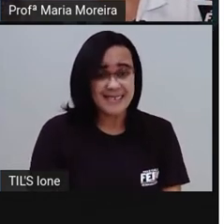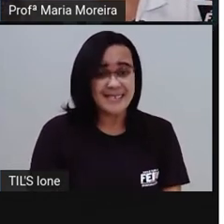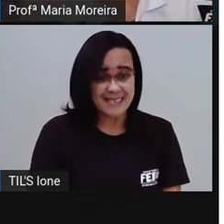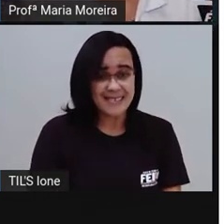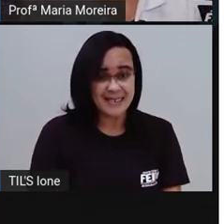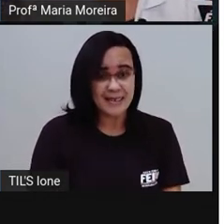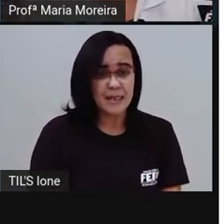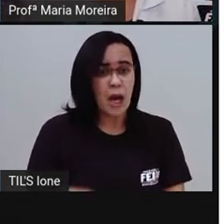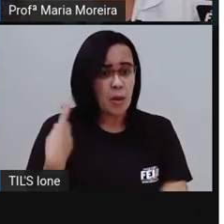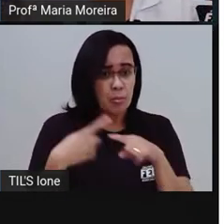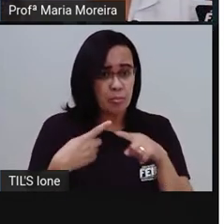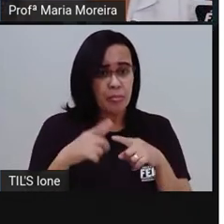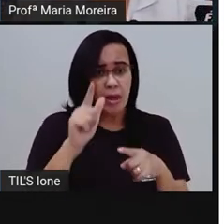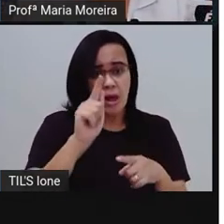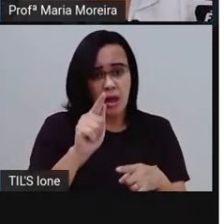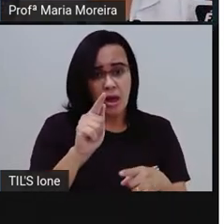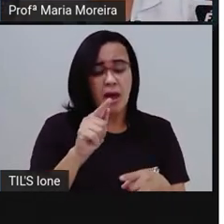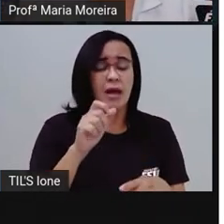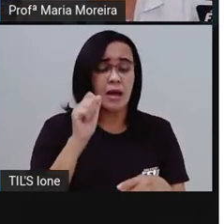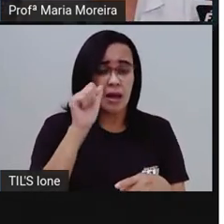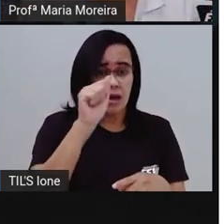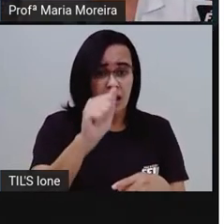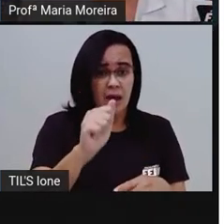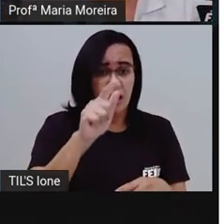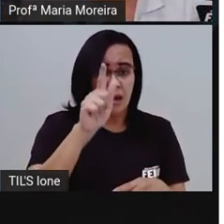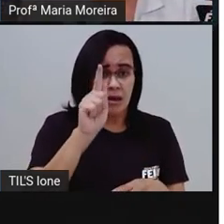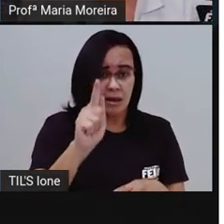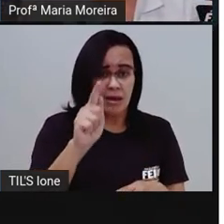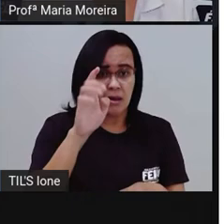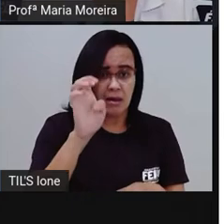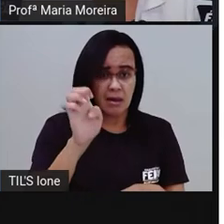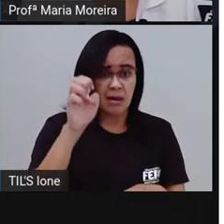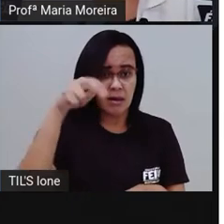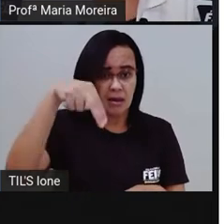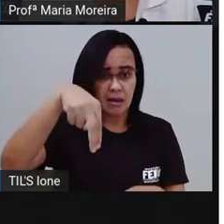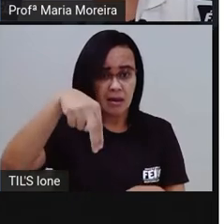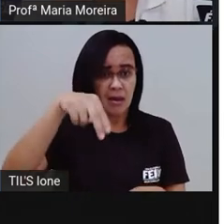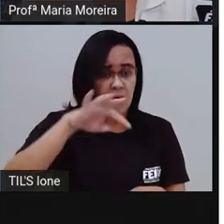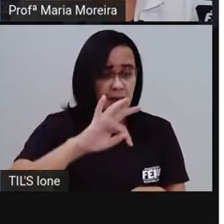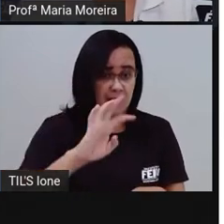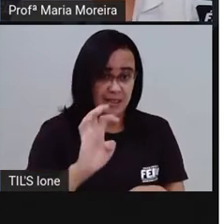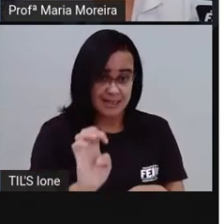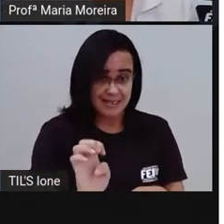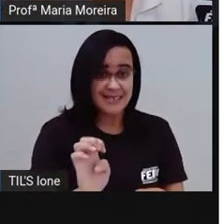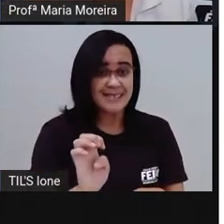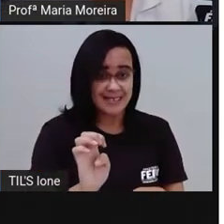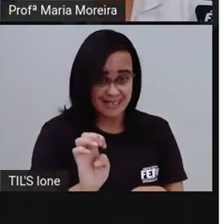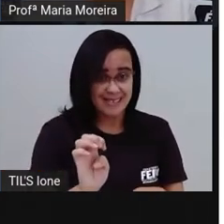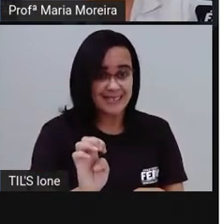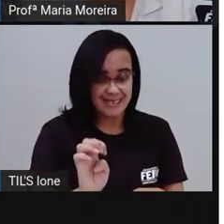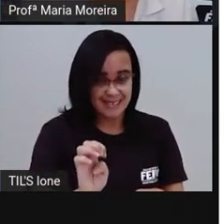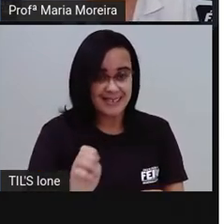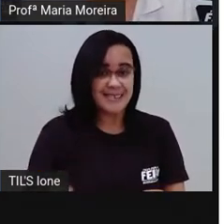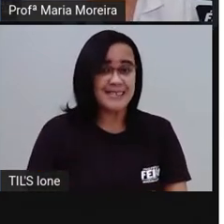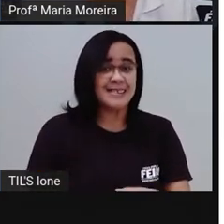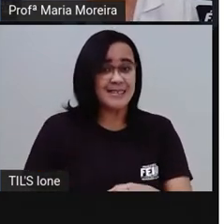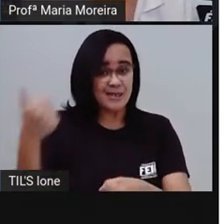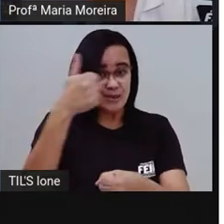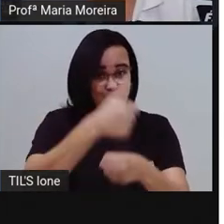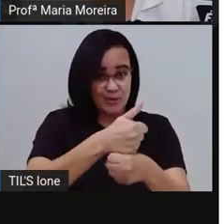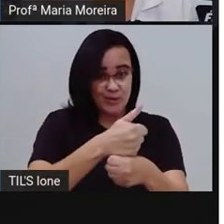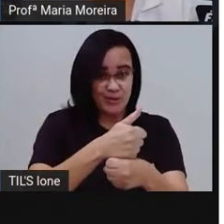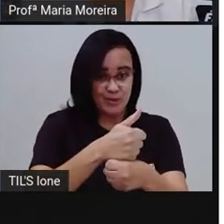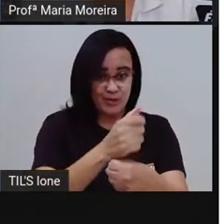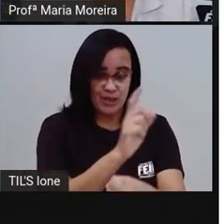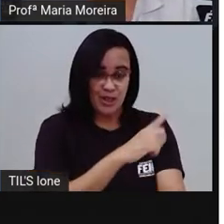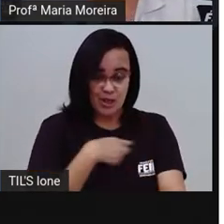mas a gente se esquece, está certo. Mas nós se esquece, não. Nós nos esquecemos. Então,